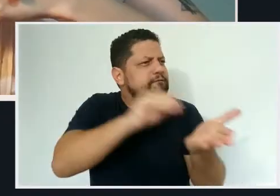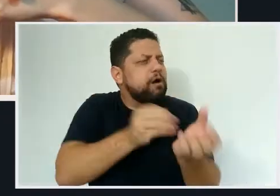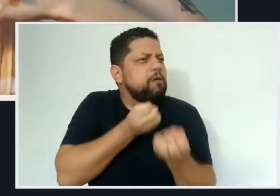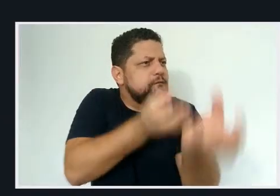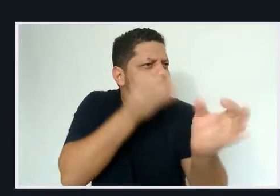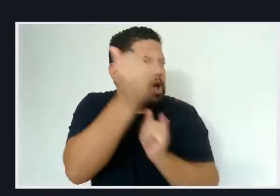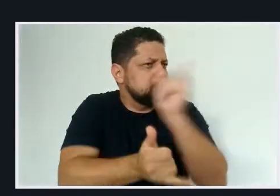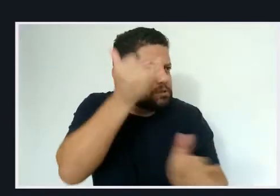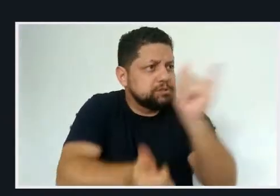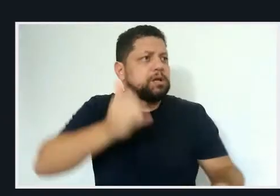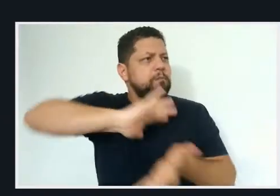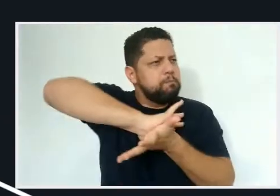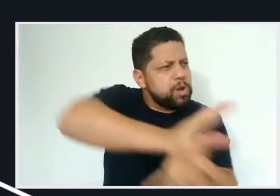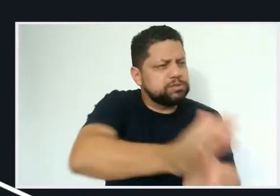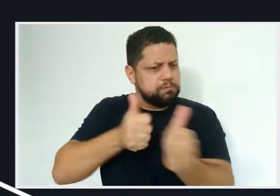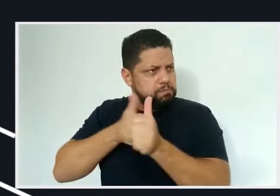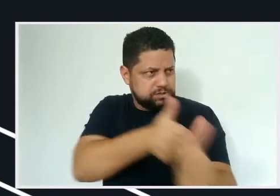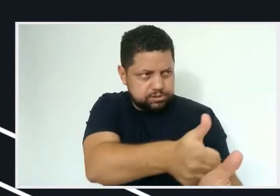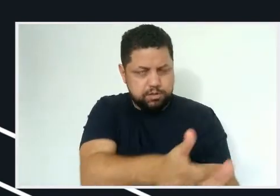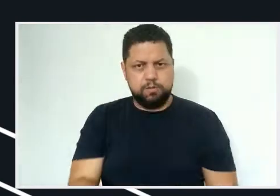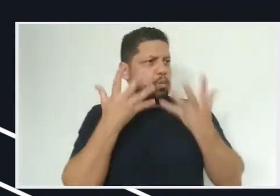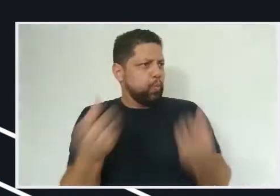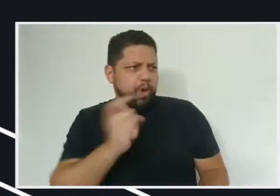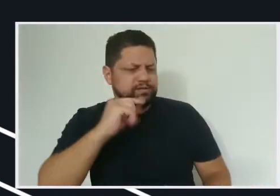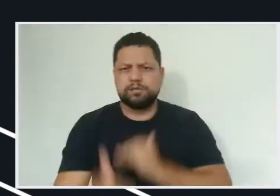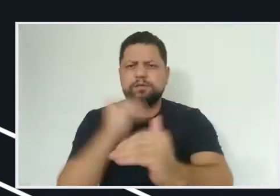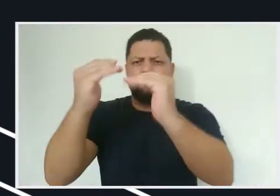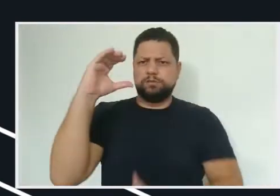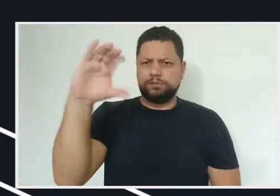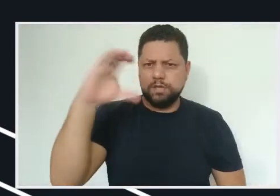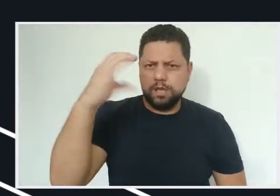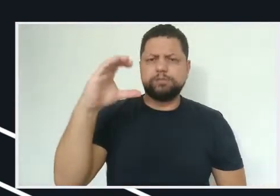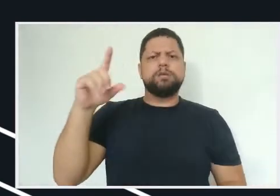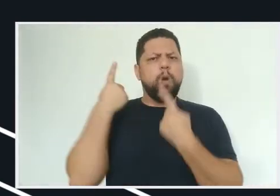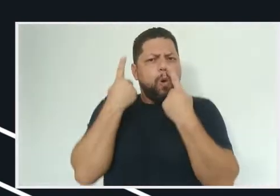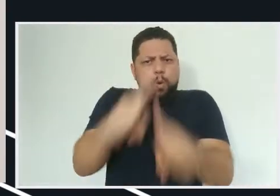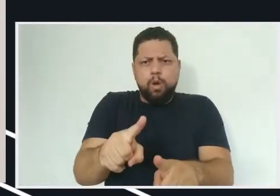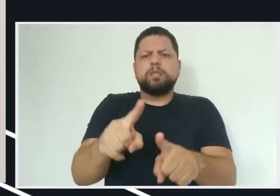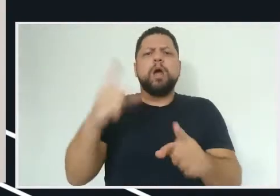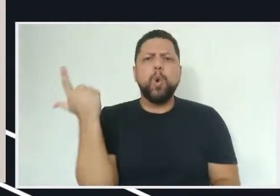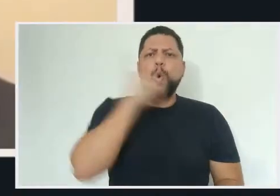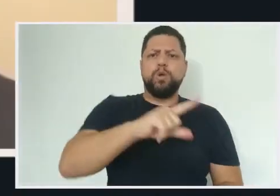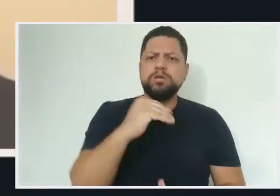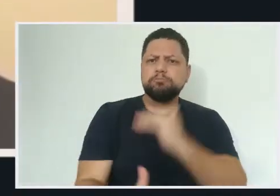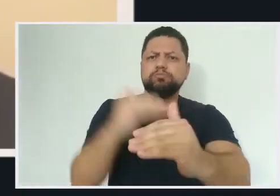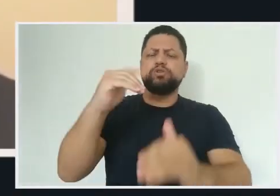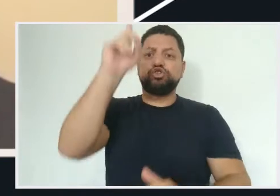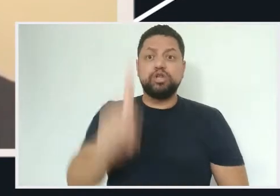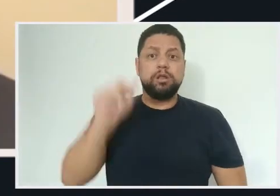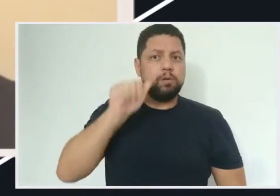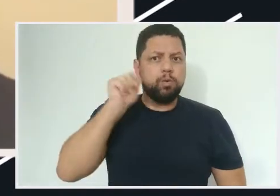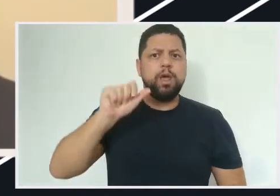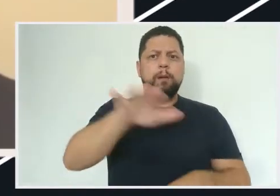direito à educação. Decisão fundamental contra todos aqueles que estimulam a desinformação, a perseguição, o preconceito. Que negam